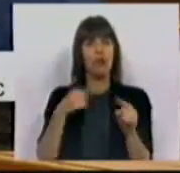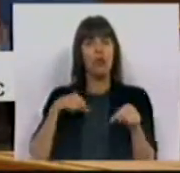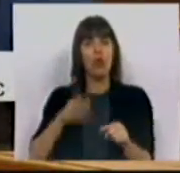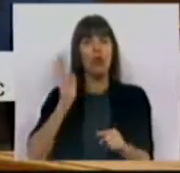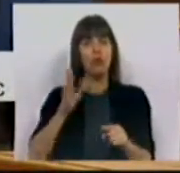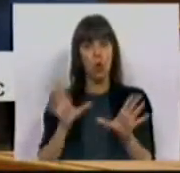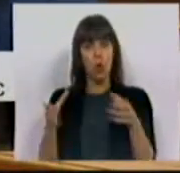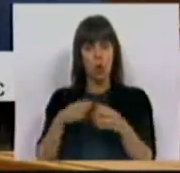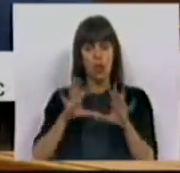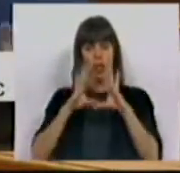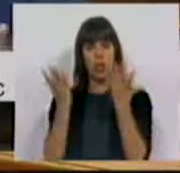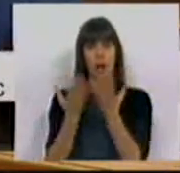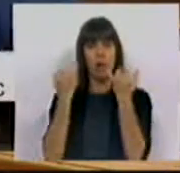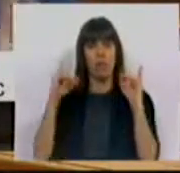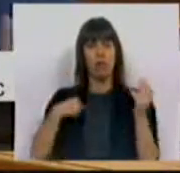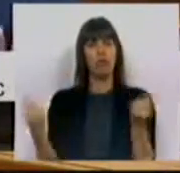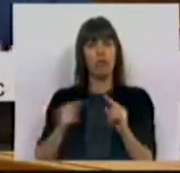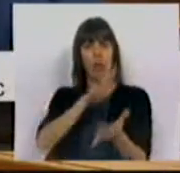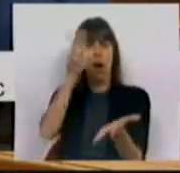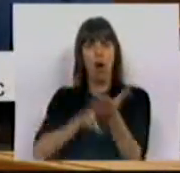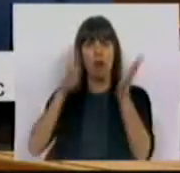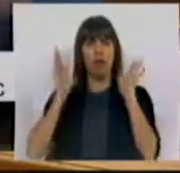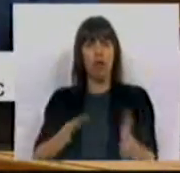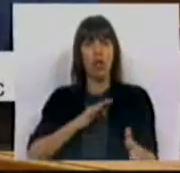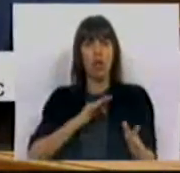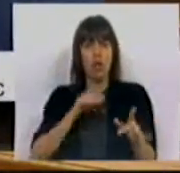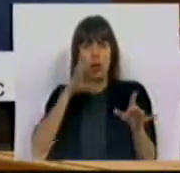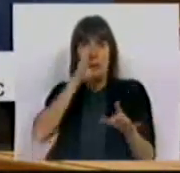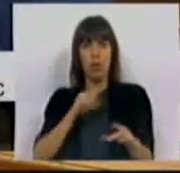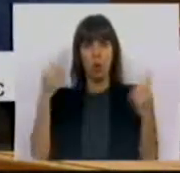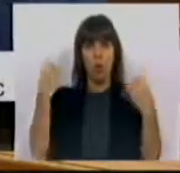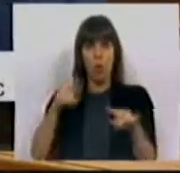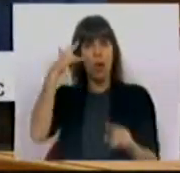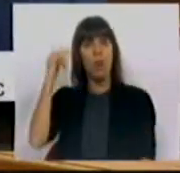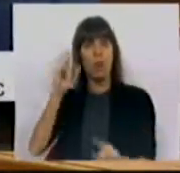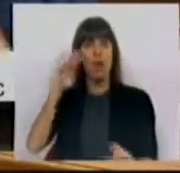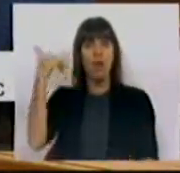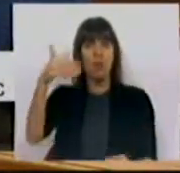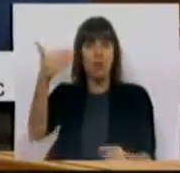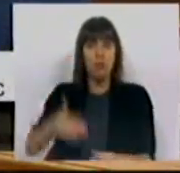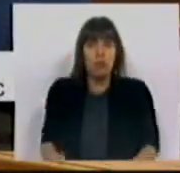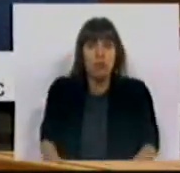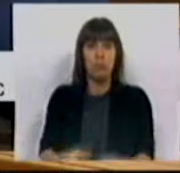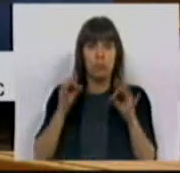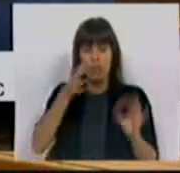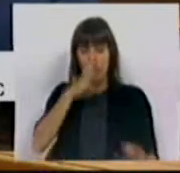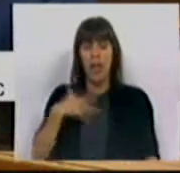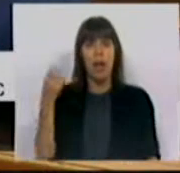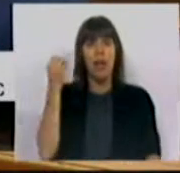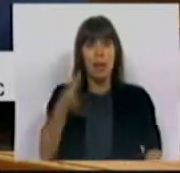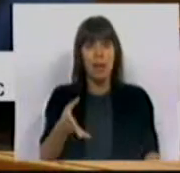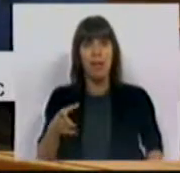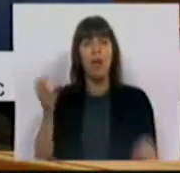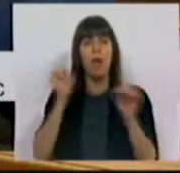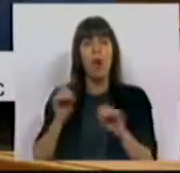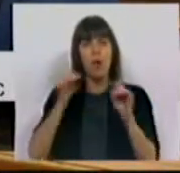aqui. O Conselho Geral e o Independente nós já debatemos, já foi aprovado, Sr. Ministro. Se é a única coisa que tem como ideia para o futuro, é absolutamente lamentável. E